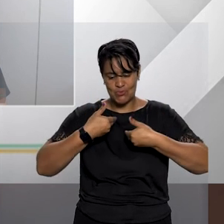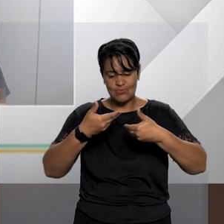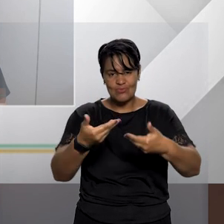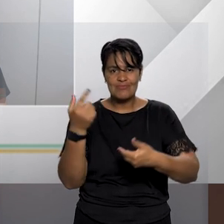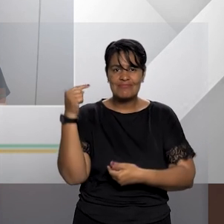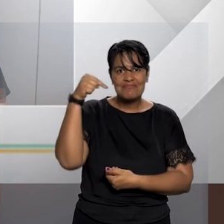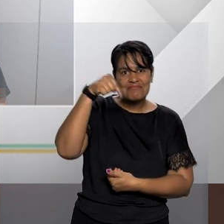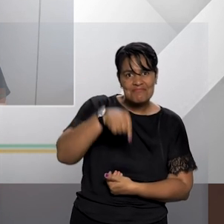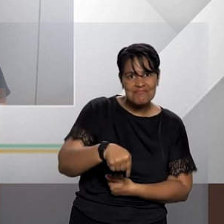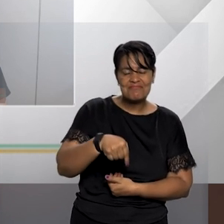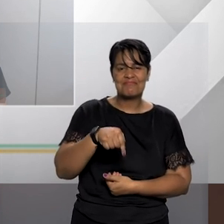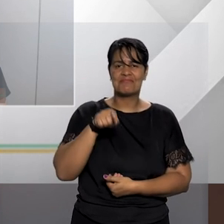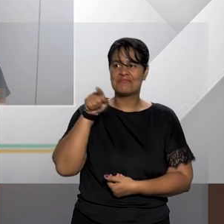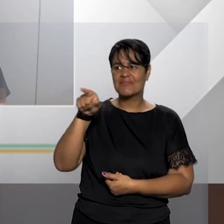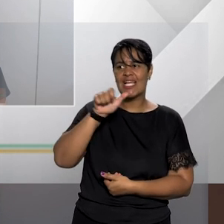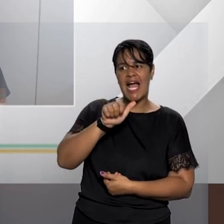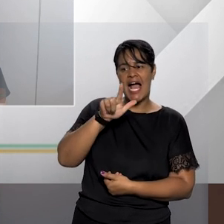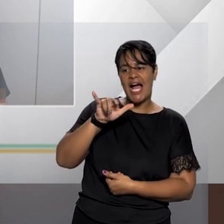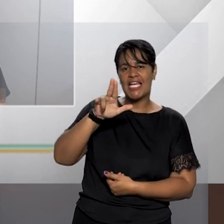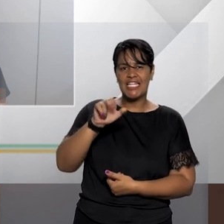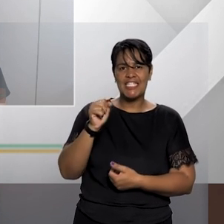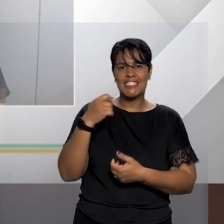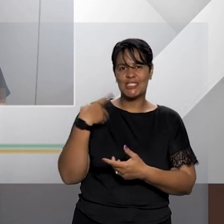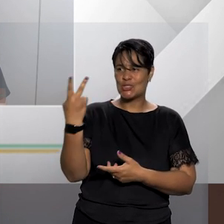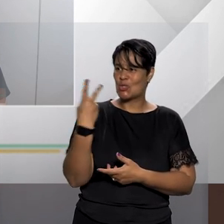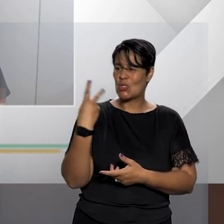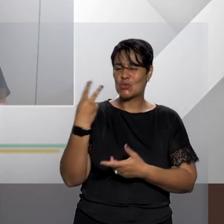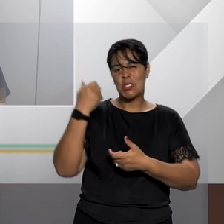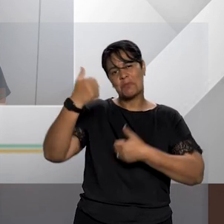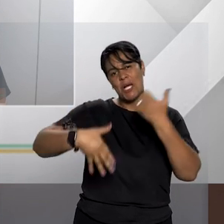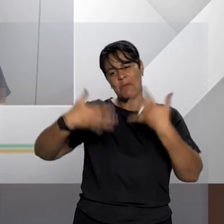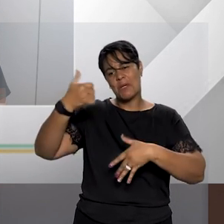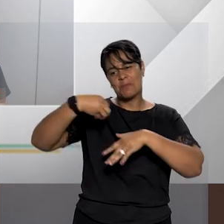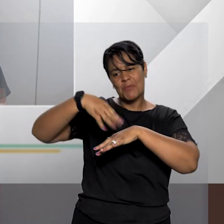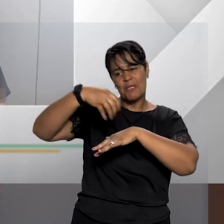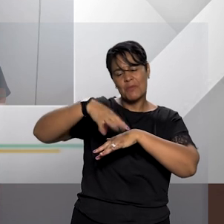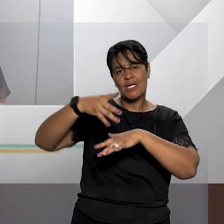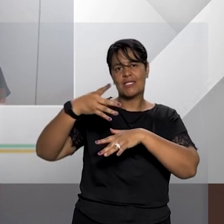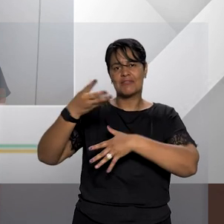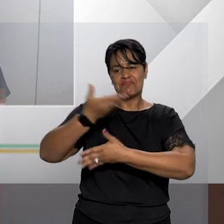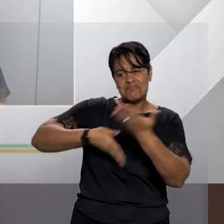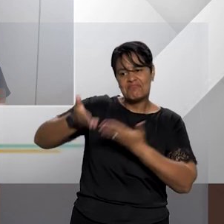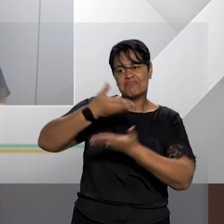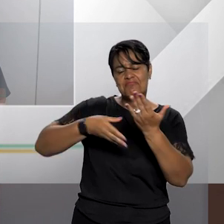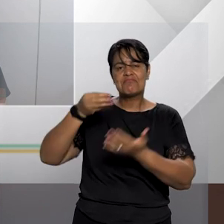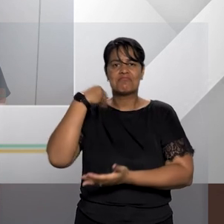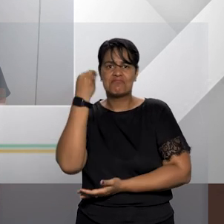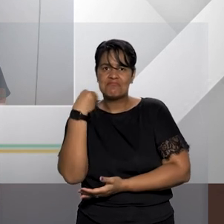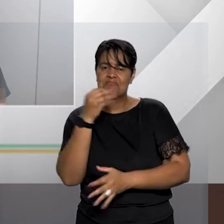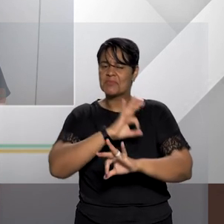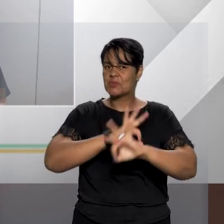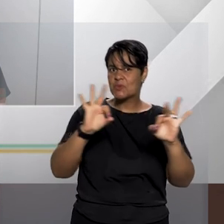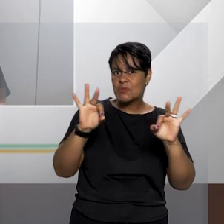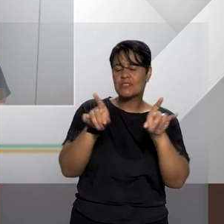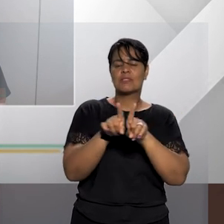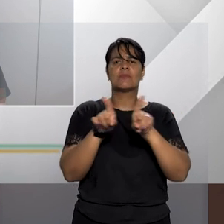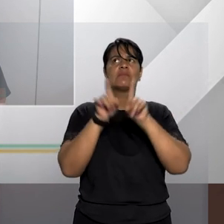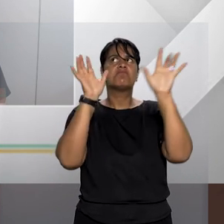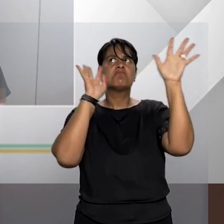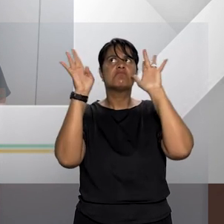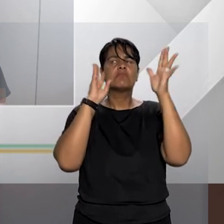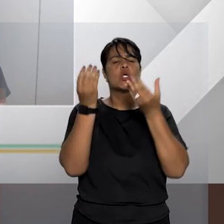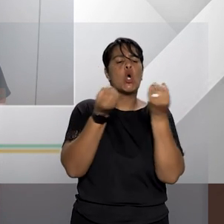comigo pela oportunidade de trocarmos ideias trocarmos experiências refletirmos em conjunto sobre aonde já